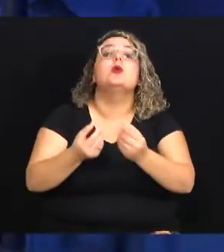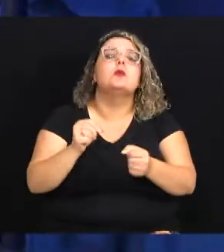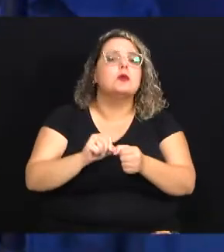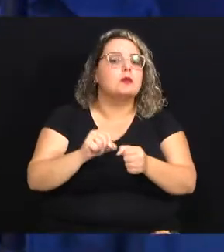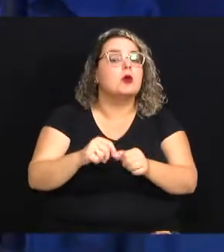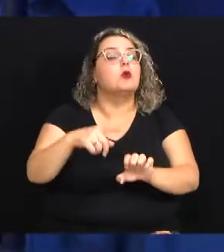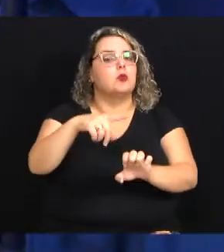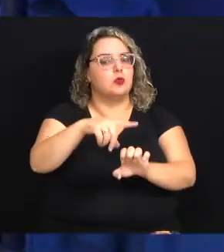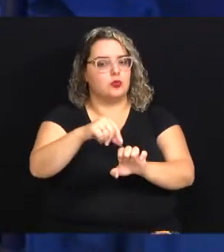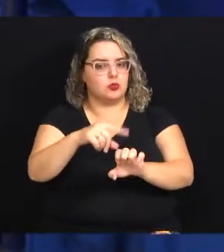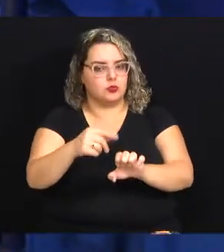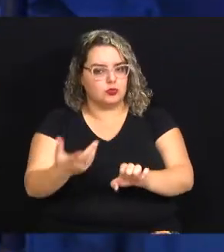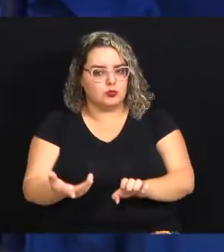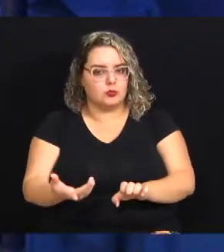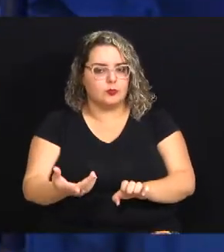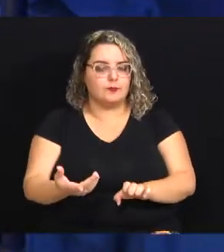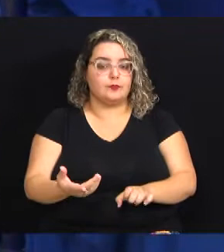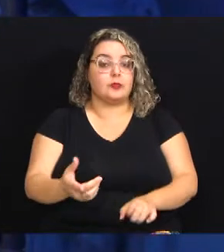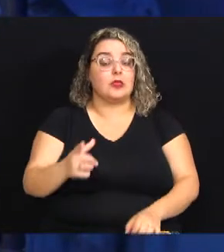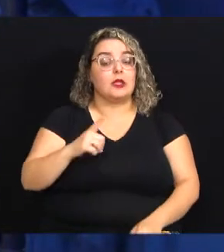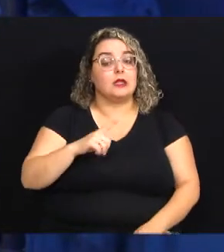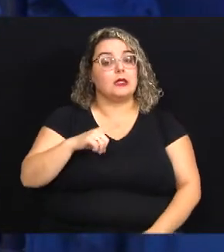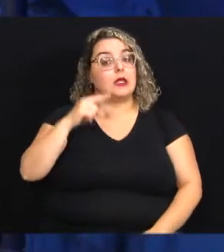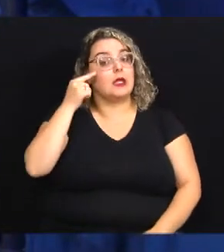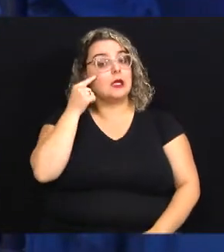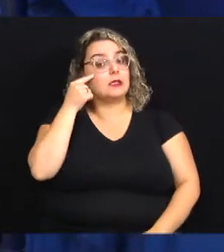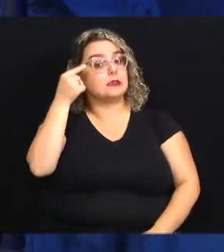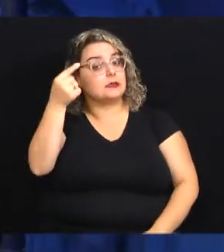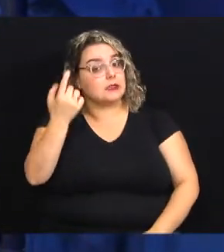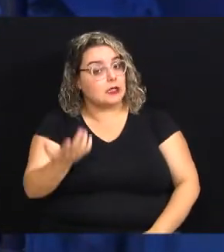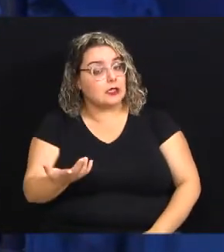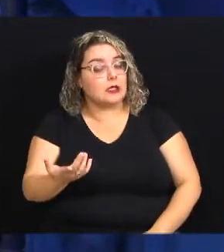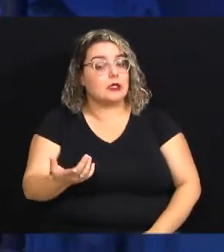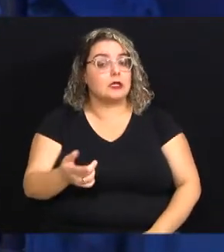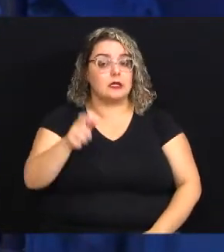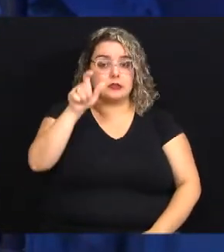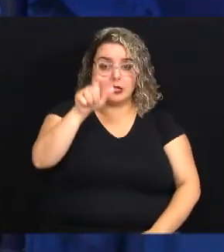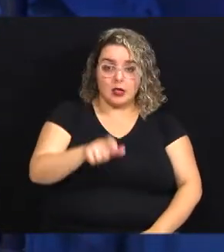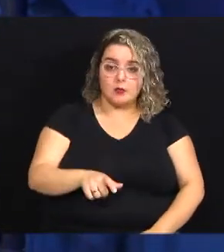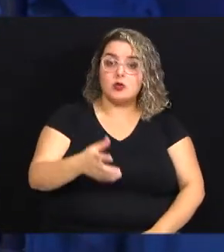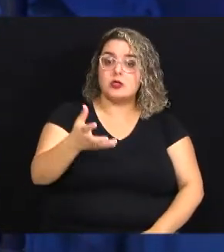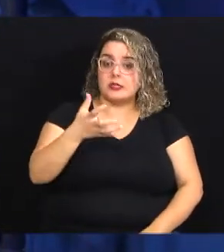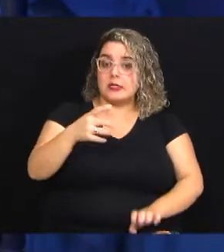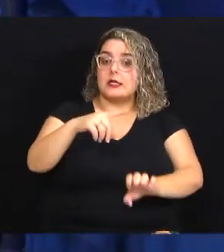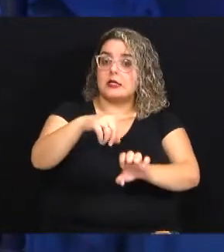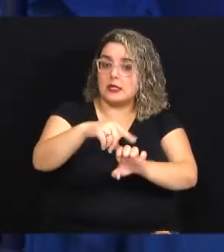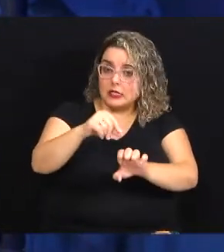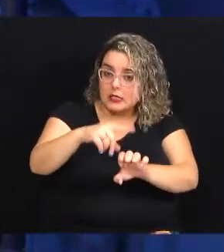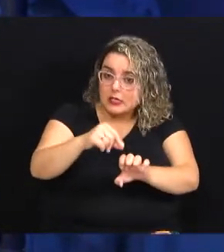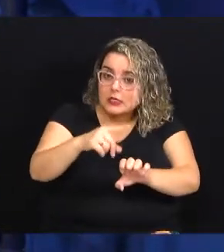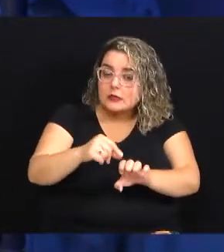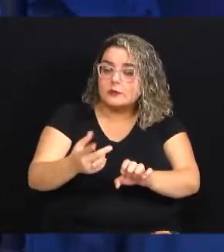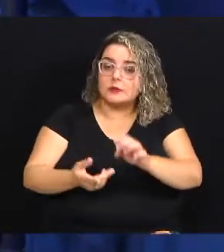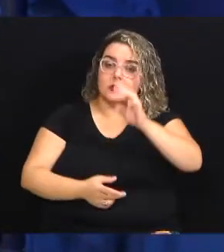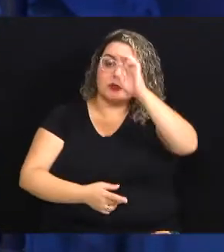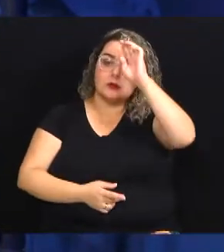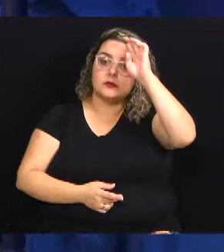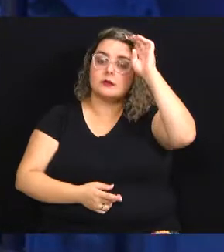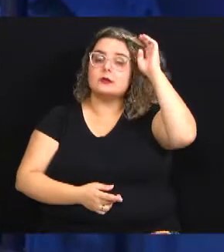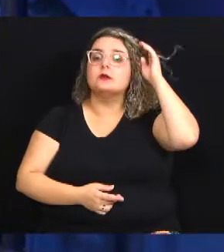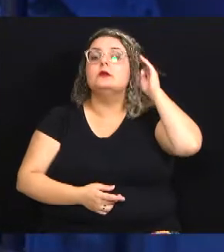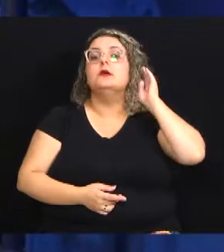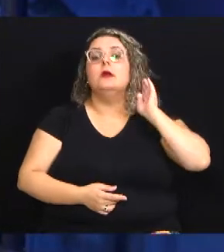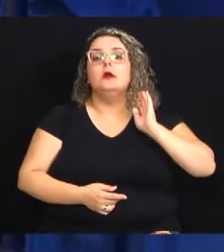empreendedorismo supõe que o empreendedor, a pessoa que quer ser empreendedor para